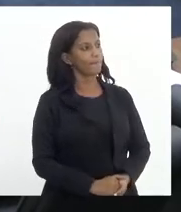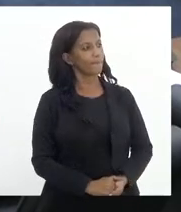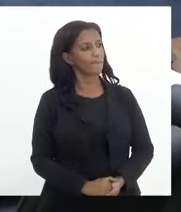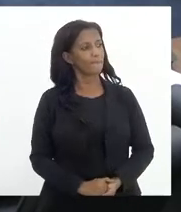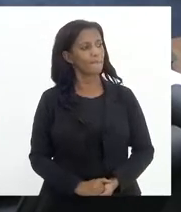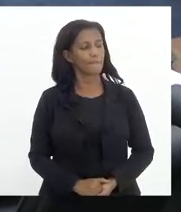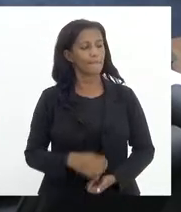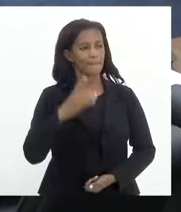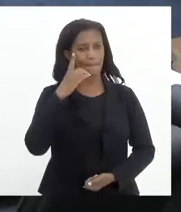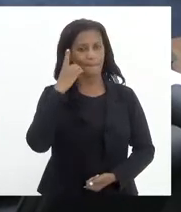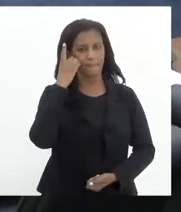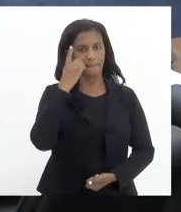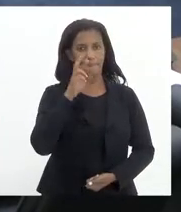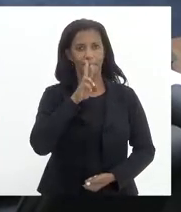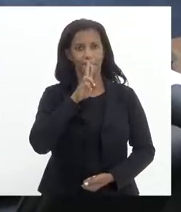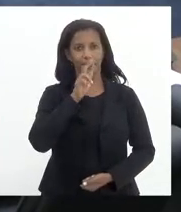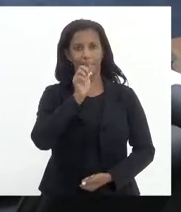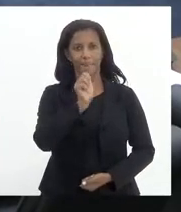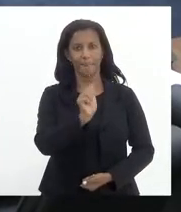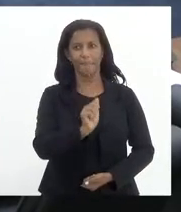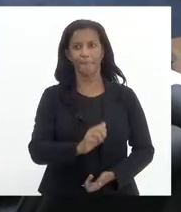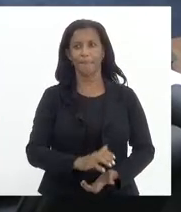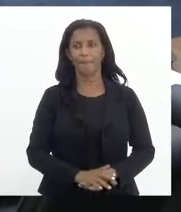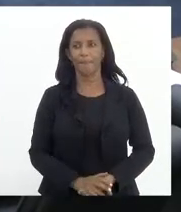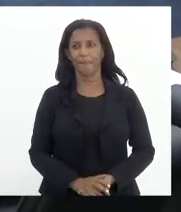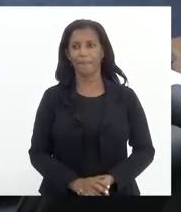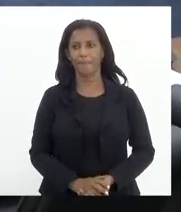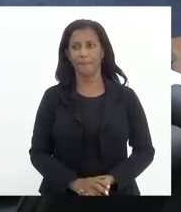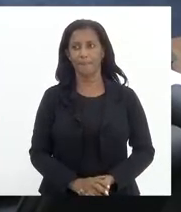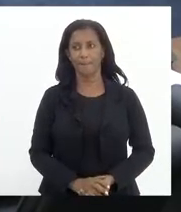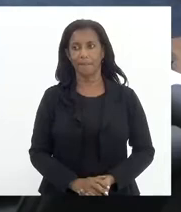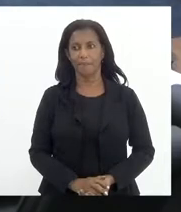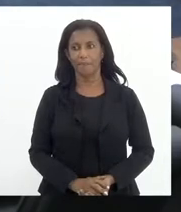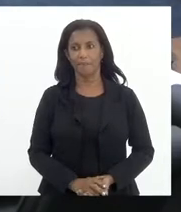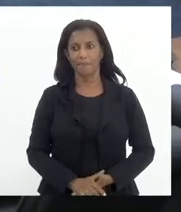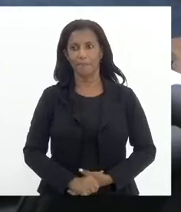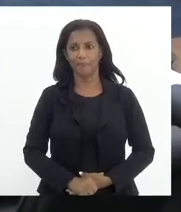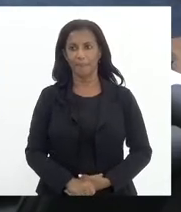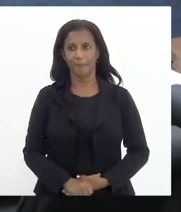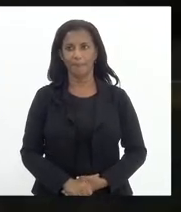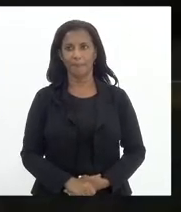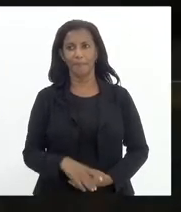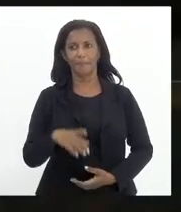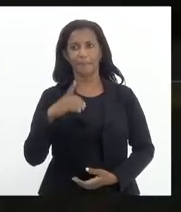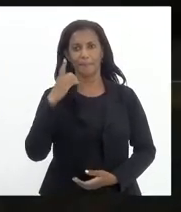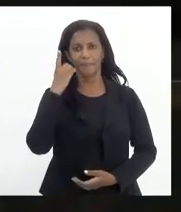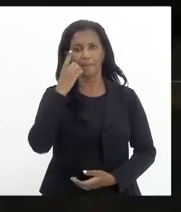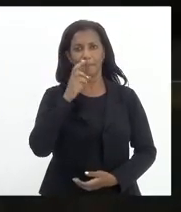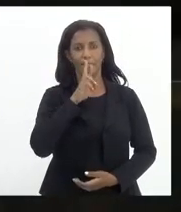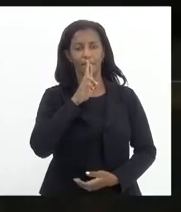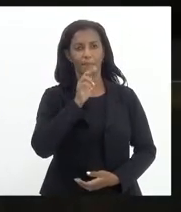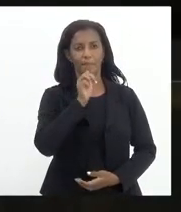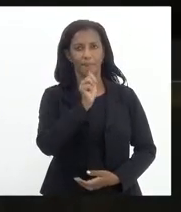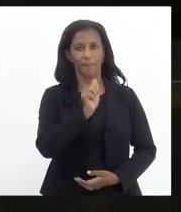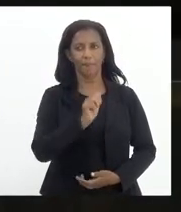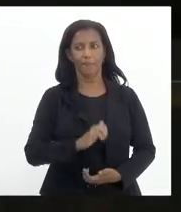Deputado Rodrigo Amorim. Deputado Rodrigo Deputado Rodrigo Amorim.